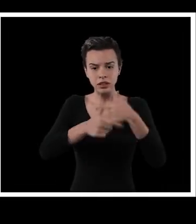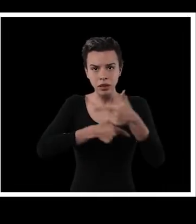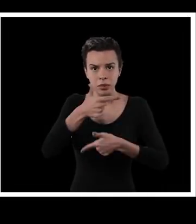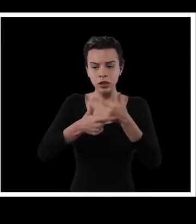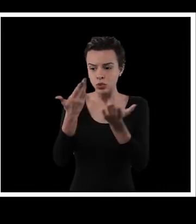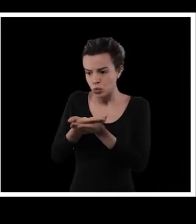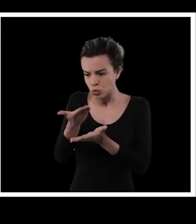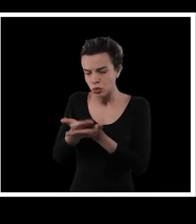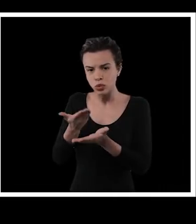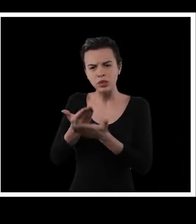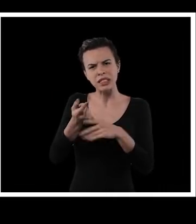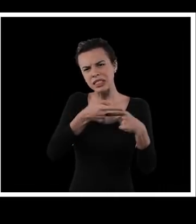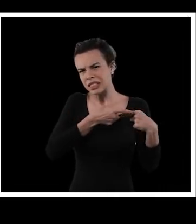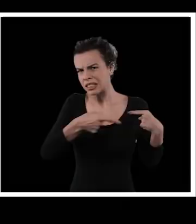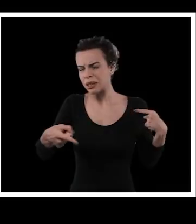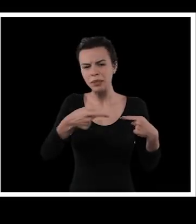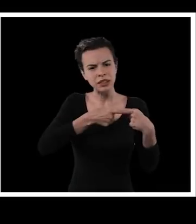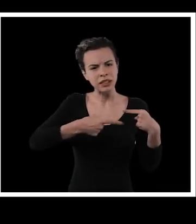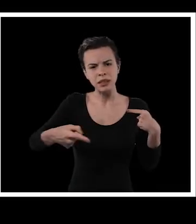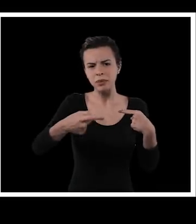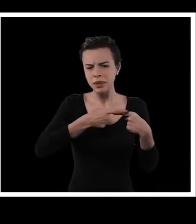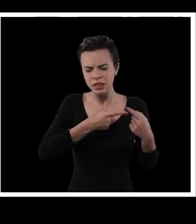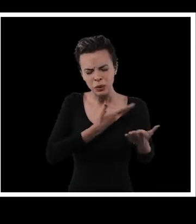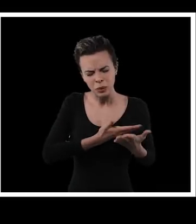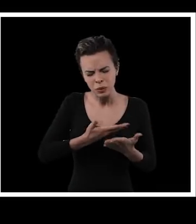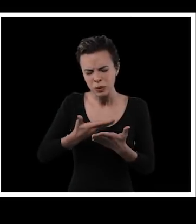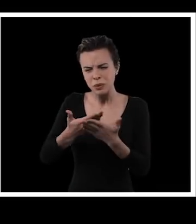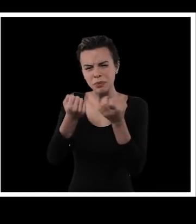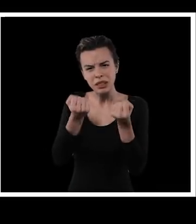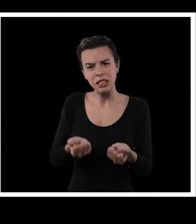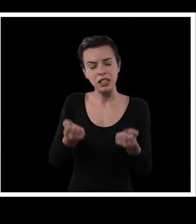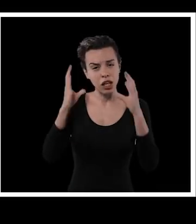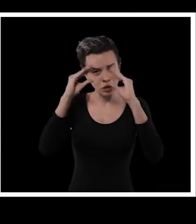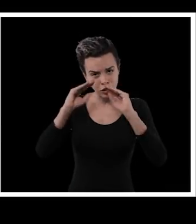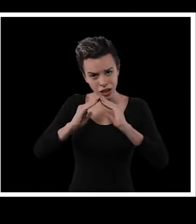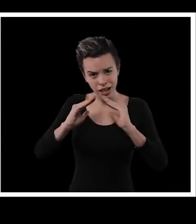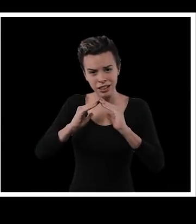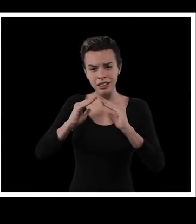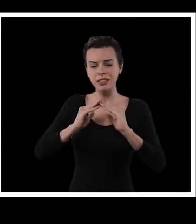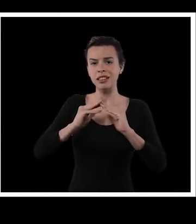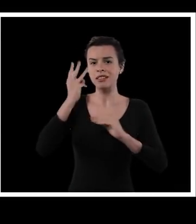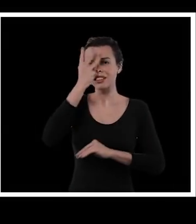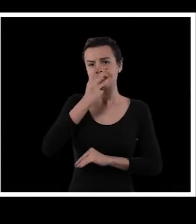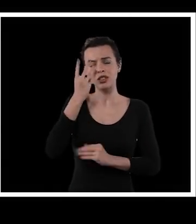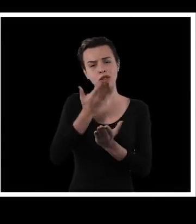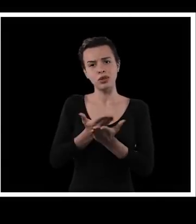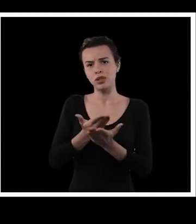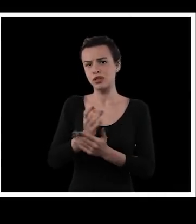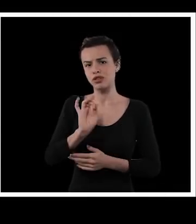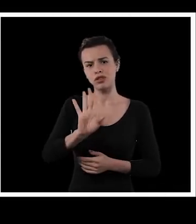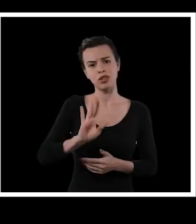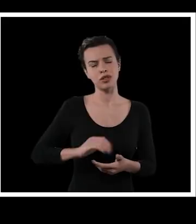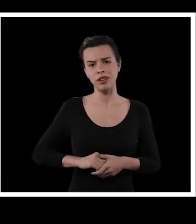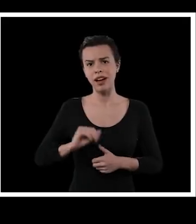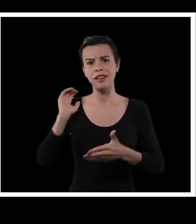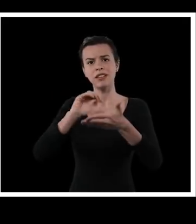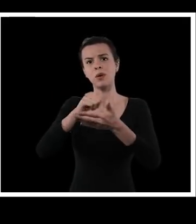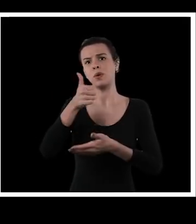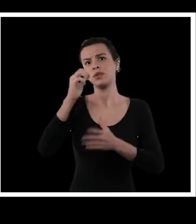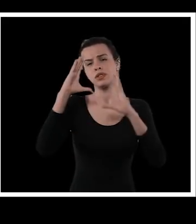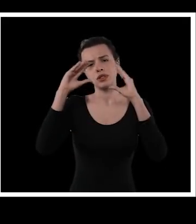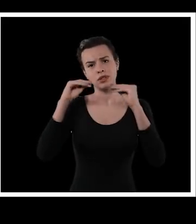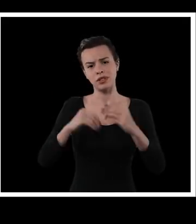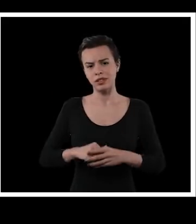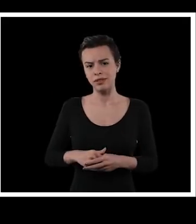tava no terceiro ensino médio, tava trabalhando, a semana inteira nessa rotina pesada, chegava em casa à noite, tinha hora, pra três horas pra eu estudar, eu ficava estudando até